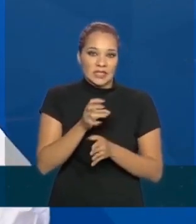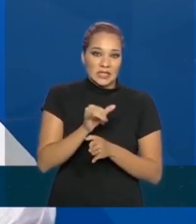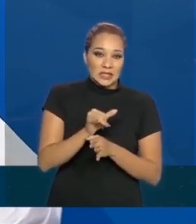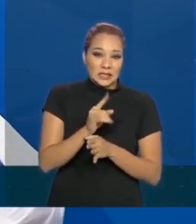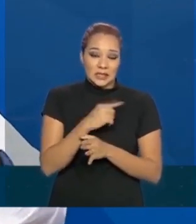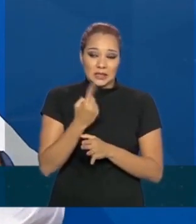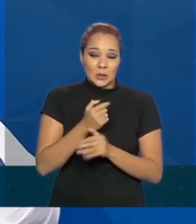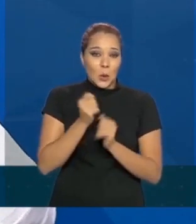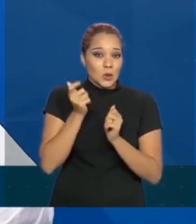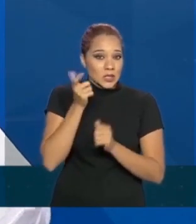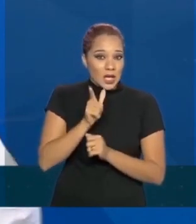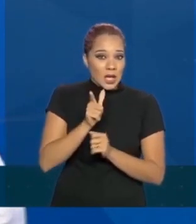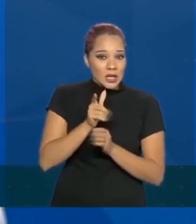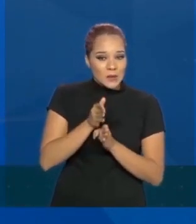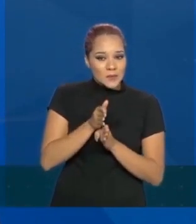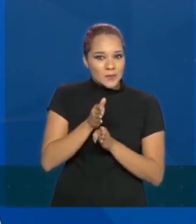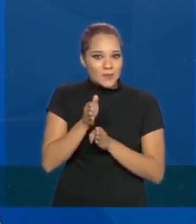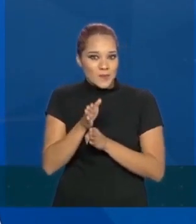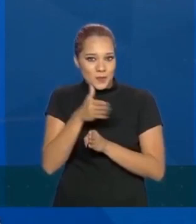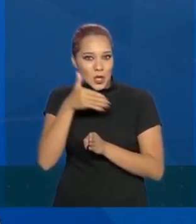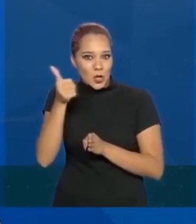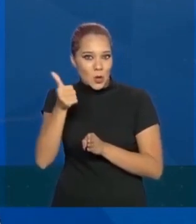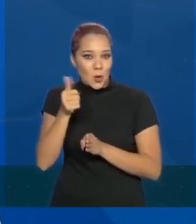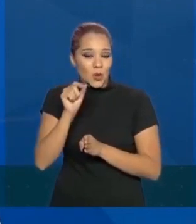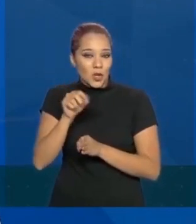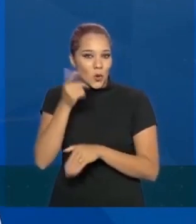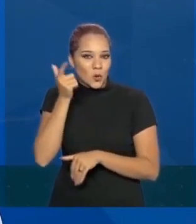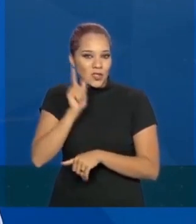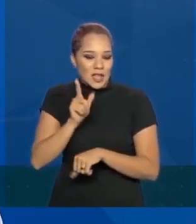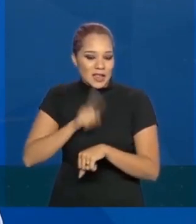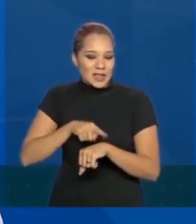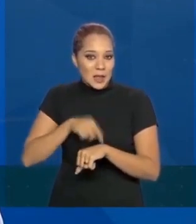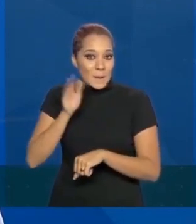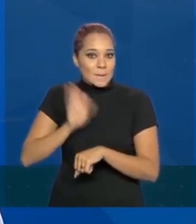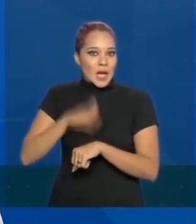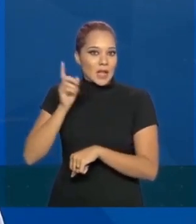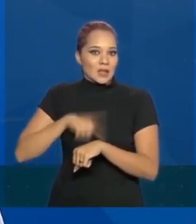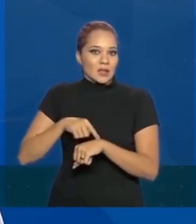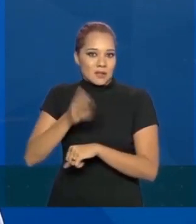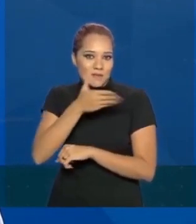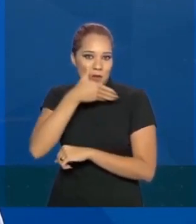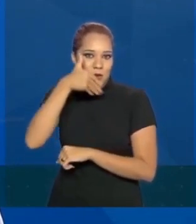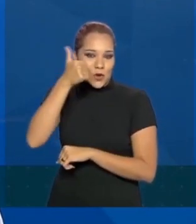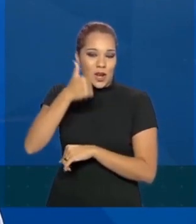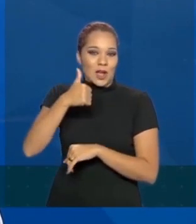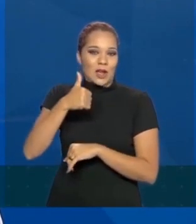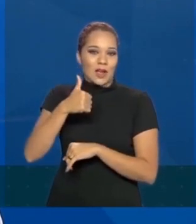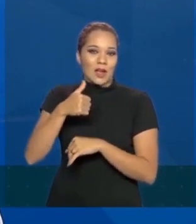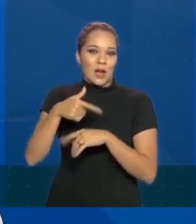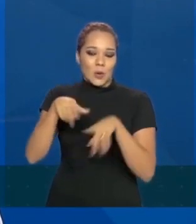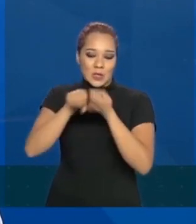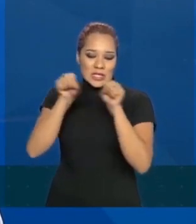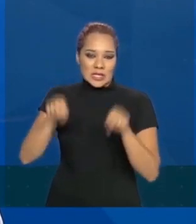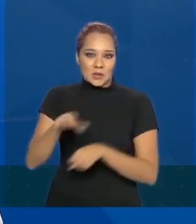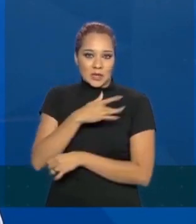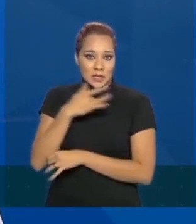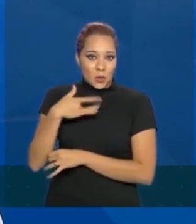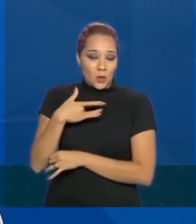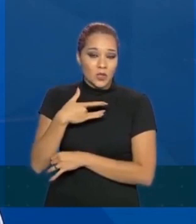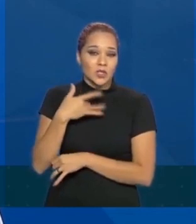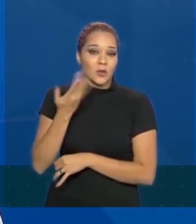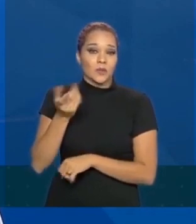gente puder aumentar um pouco, o que a gente puder ganhar de tempo para melhorar o nosso sistema, tempo,